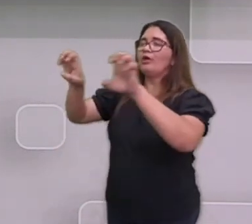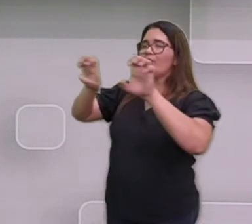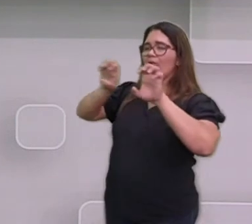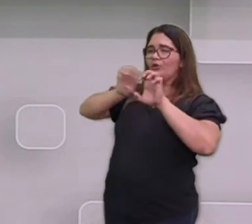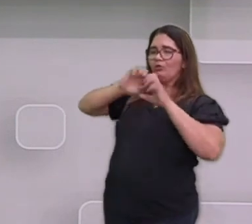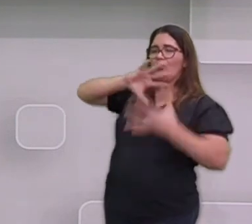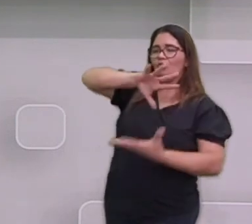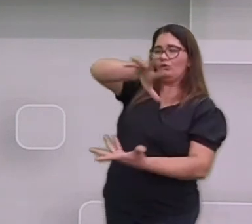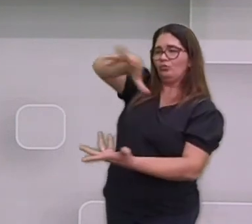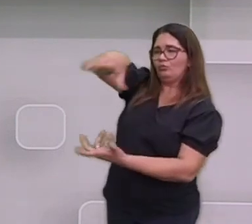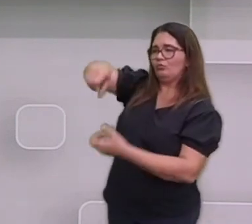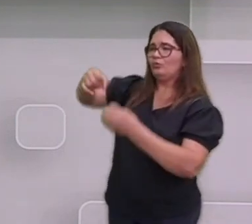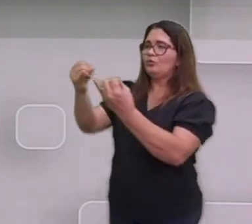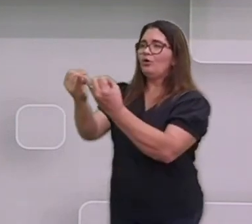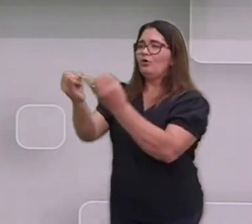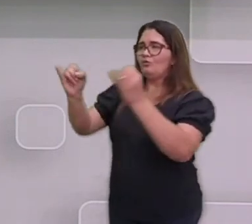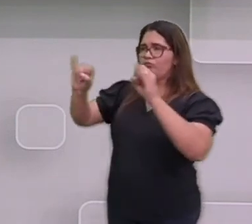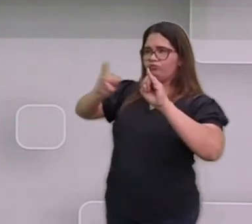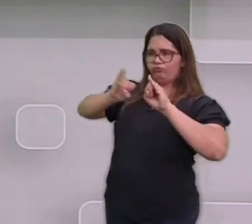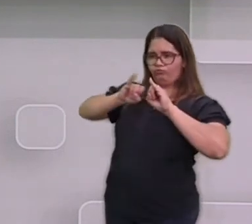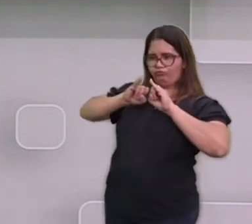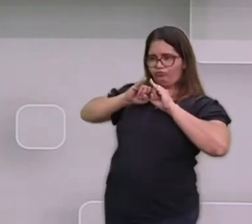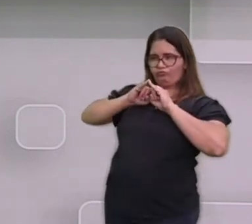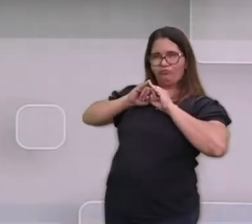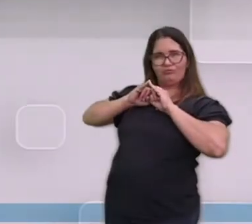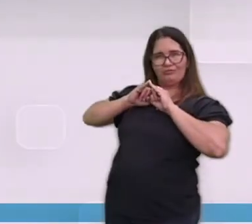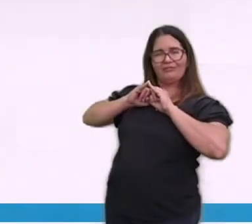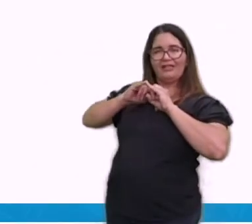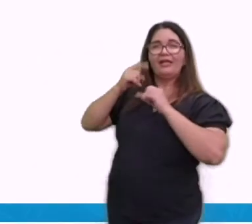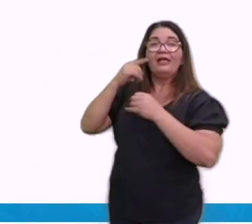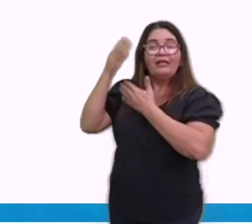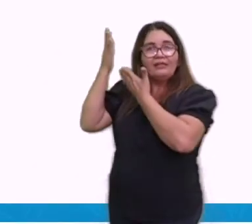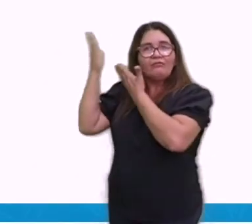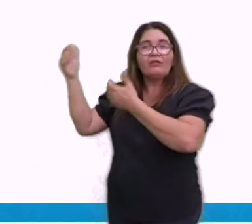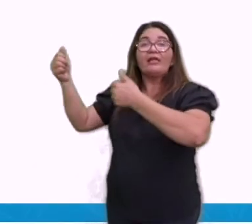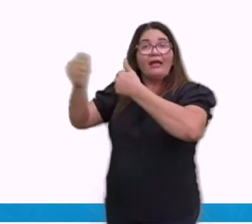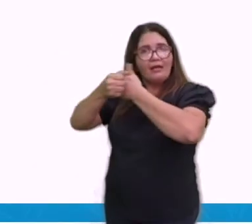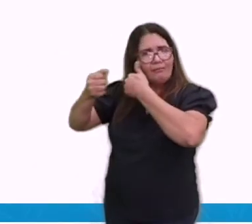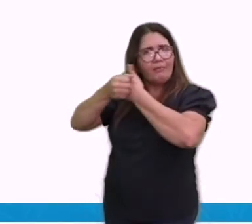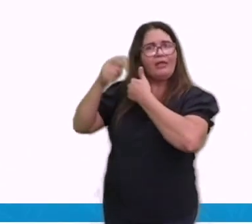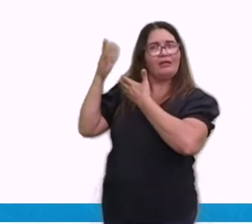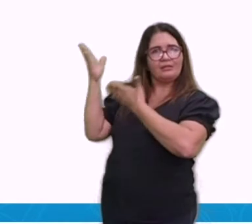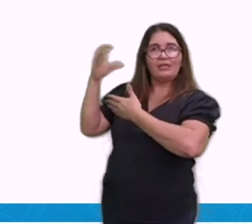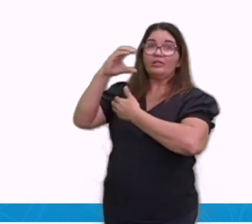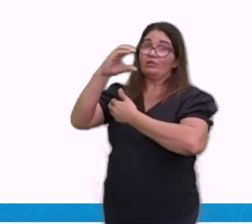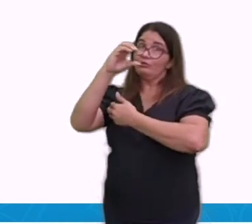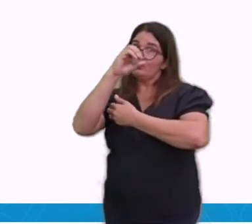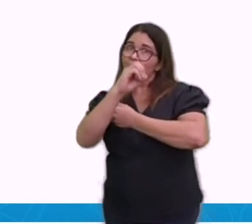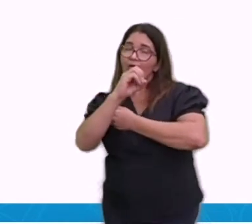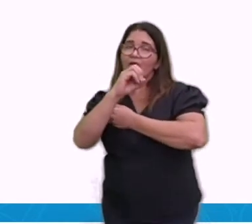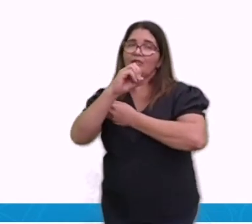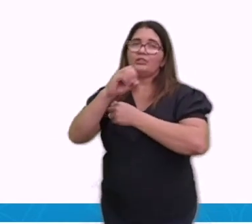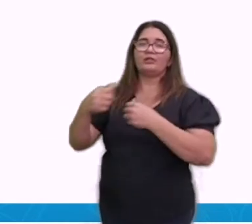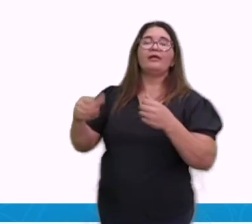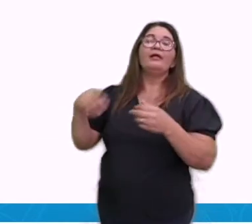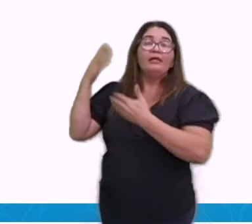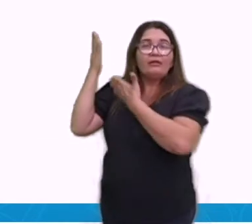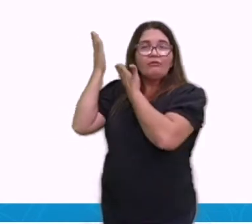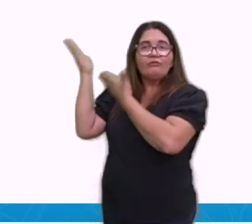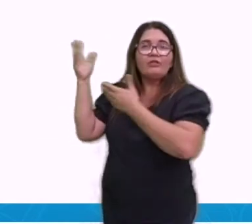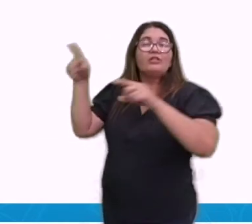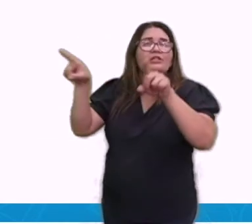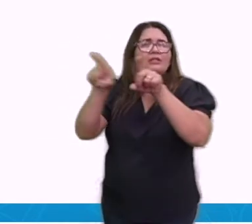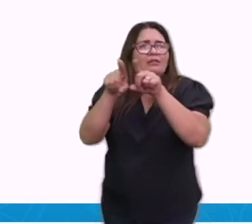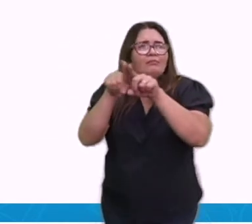da região sul? A região sul é o clima subtropical. A gente falou do clima subtropical e falou dessas características.